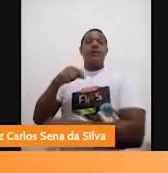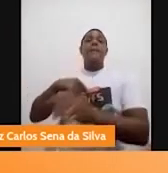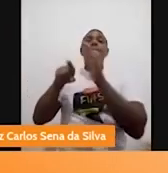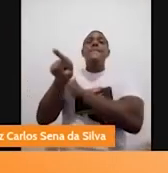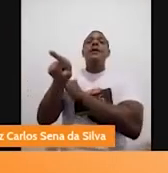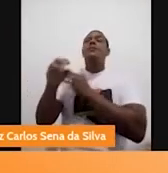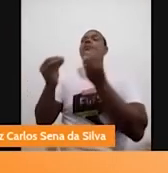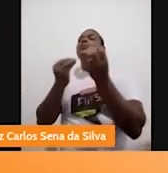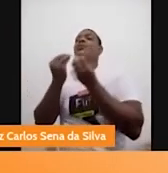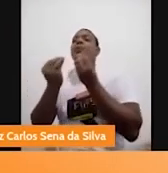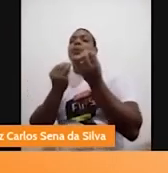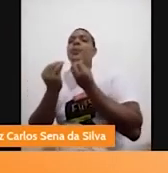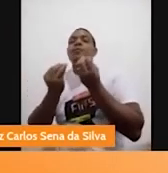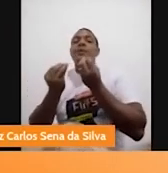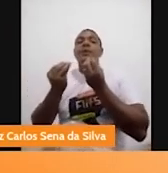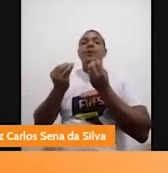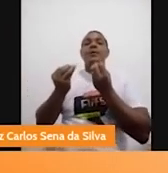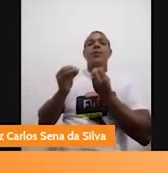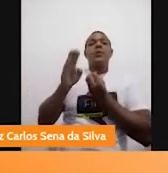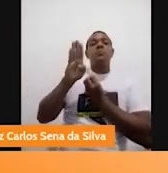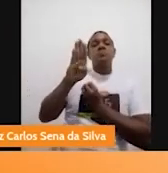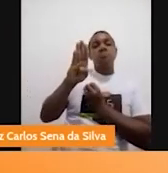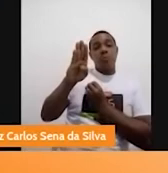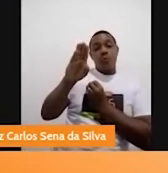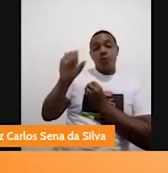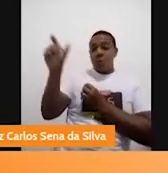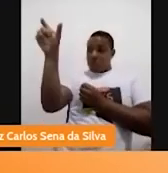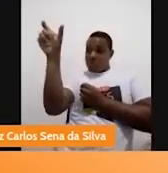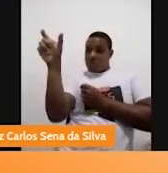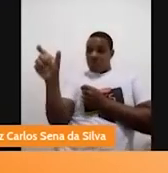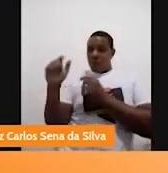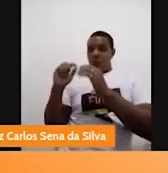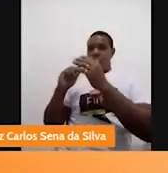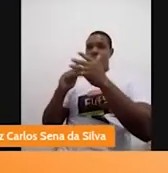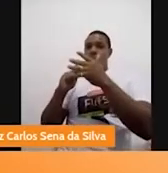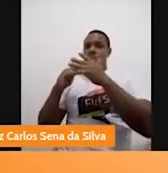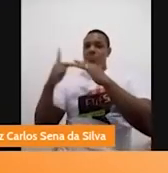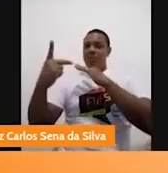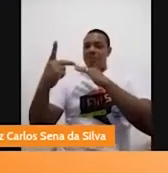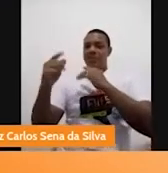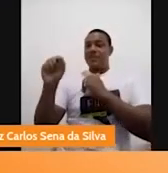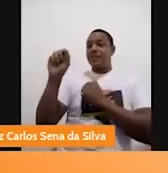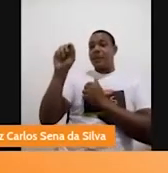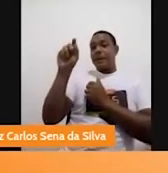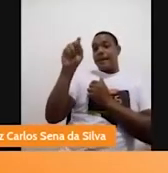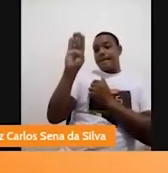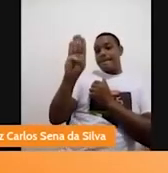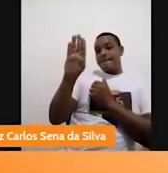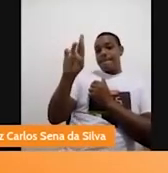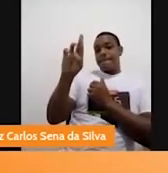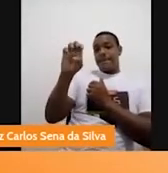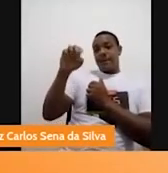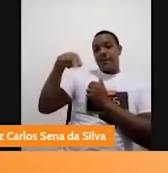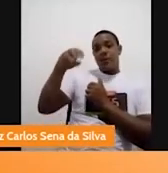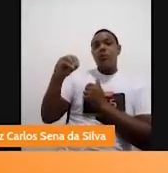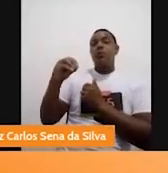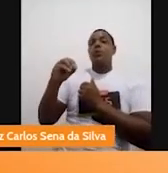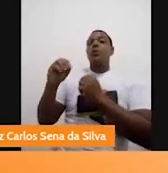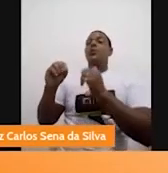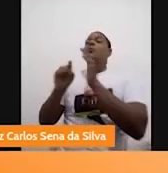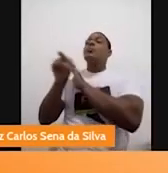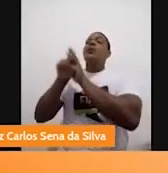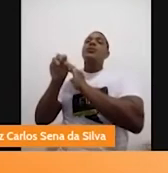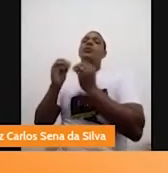Saber se o Breno fazia o bullying com o Lala. Mas se o Lala tinha uma melhor amiga que apoiava na